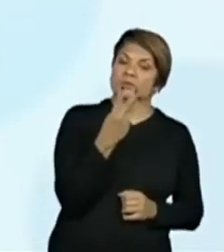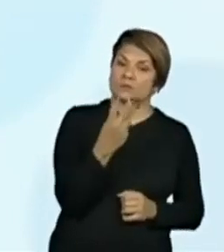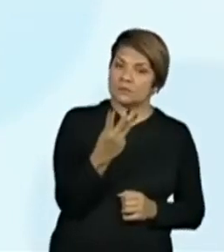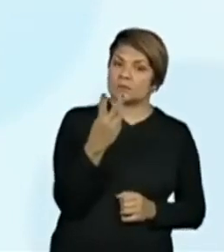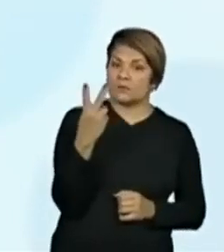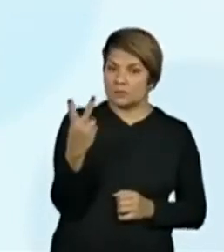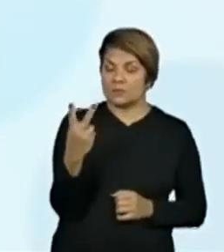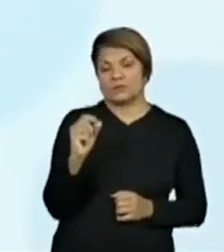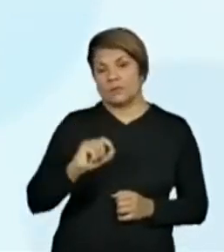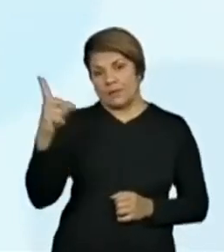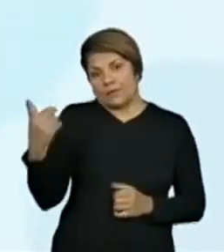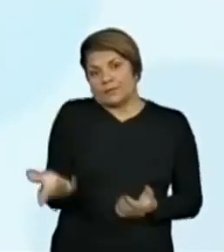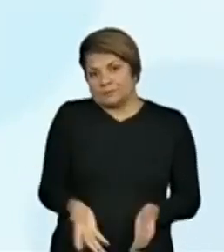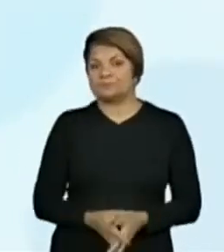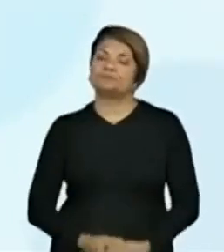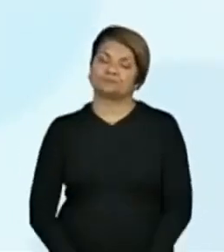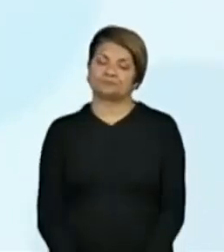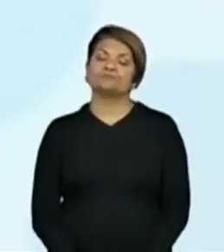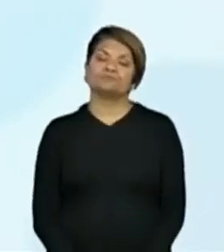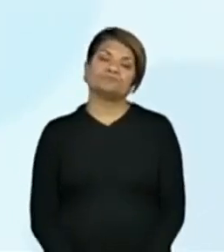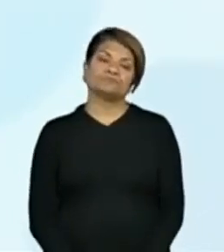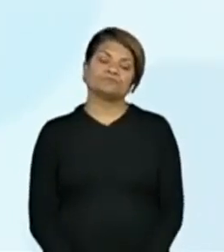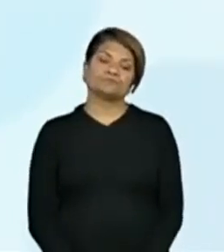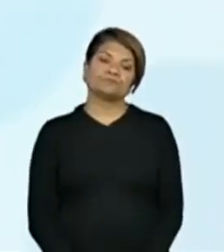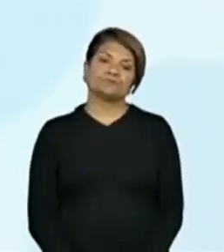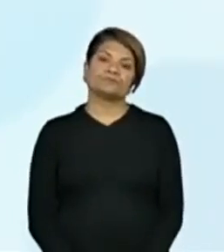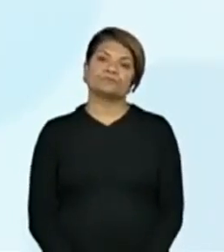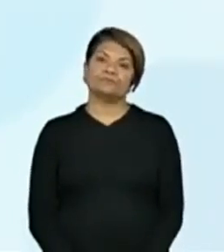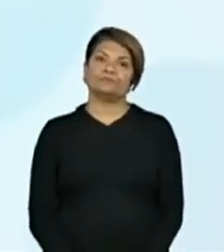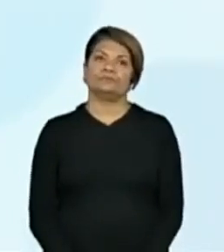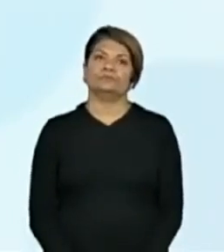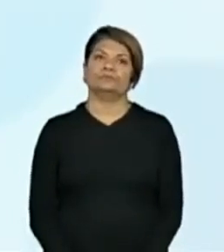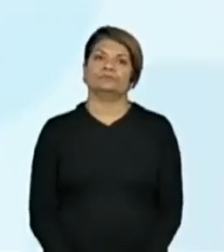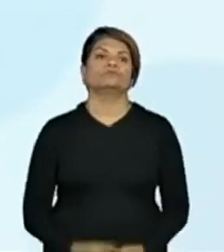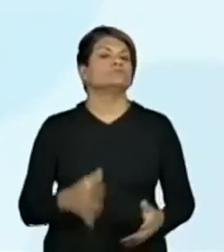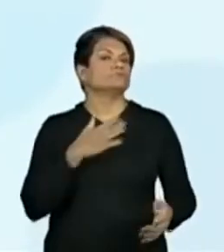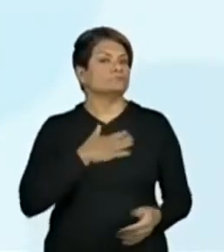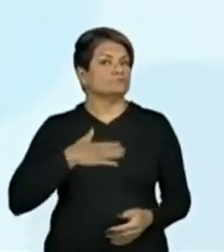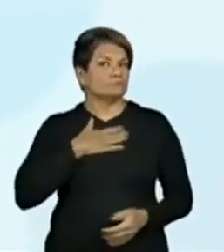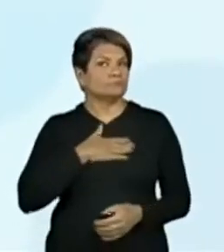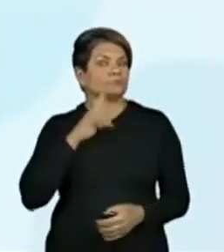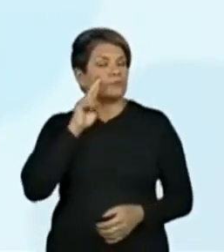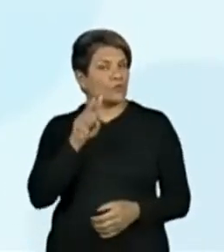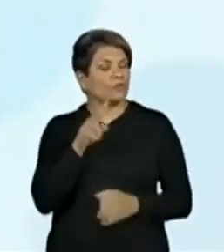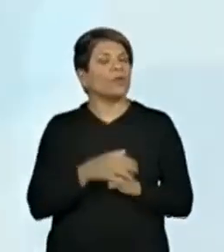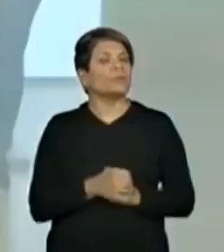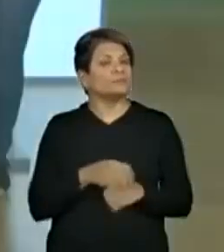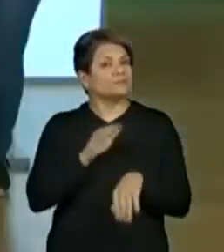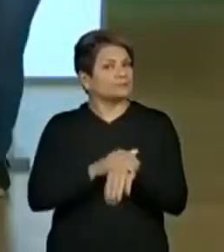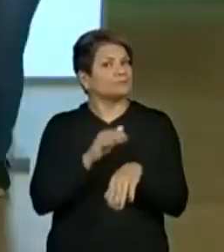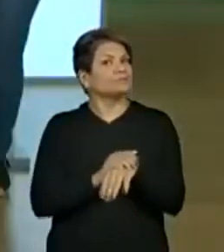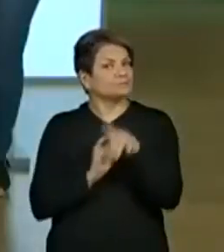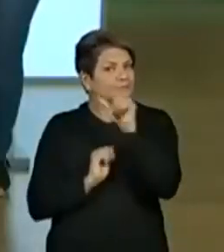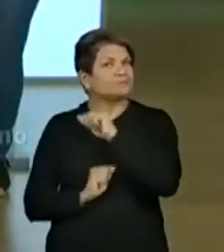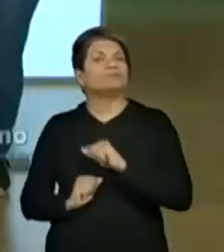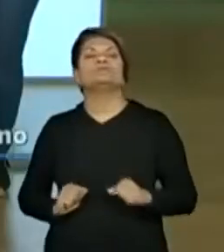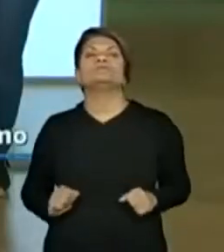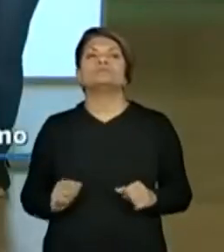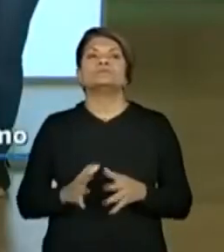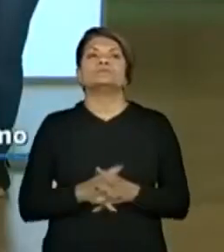E aí, o 432 é maior. maior. Muito bem, pessoal. Gostei de ver o trabalho de vocês aqui.